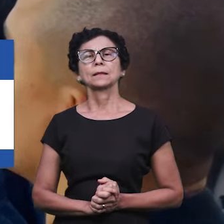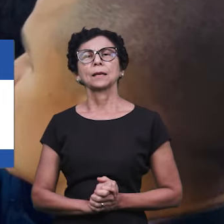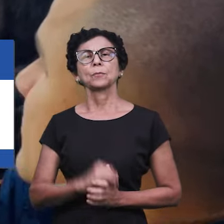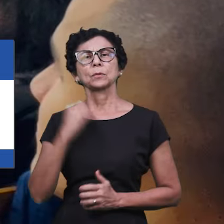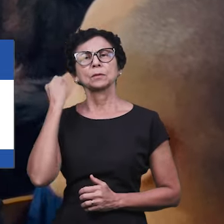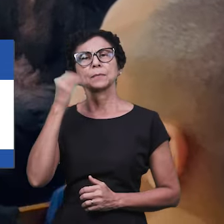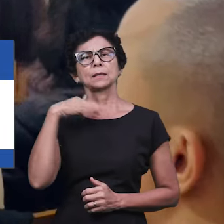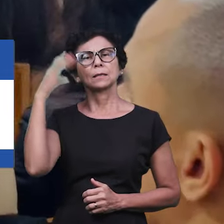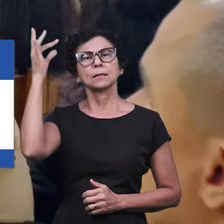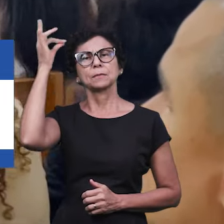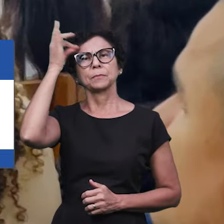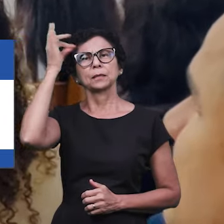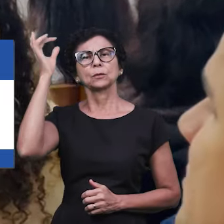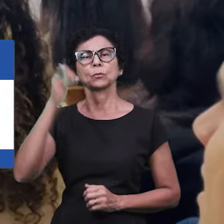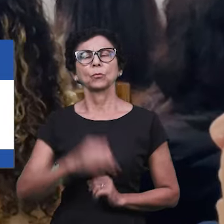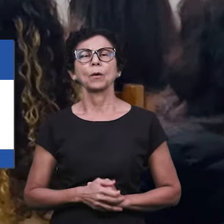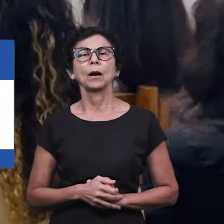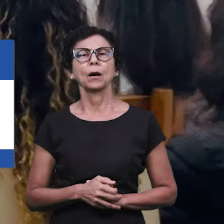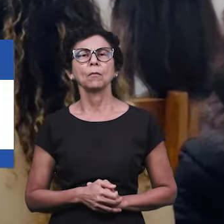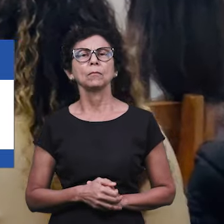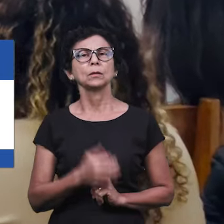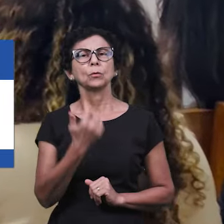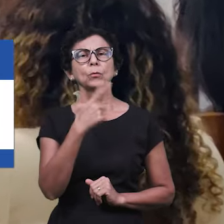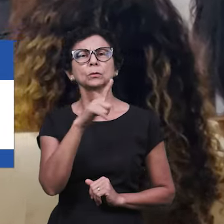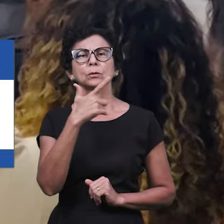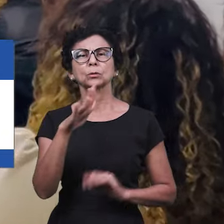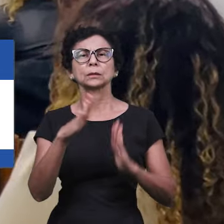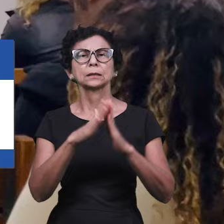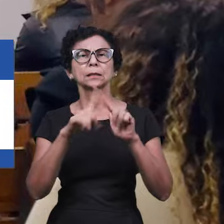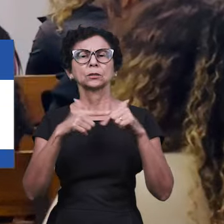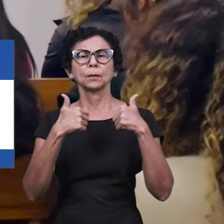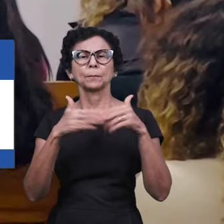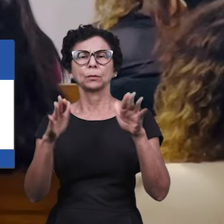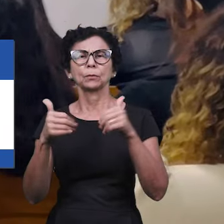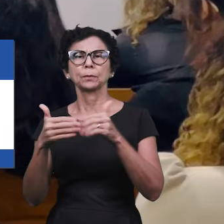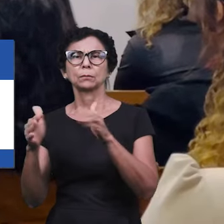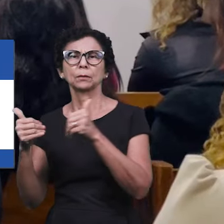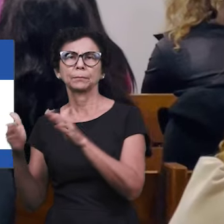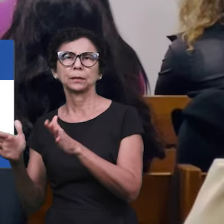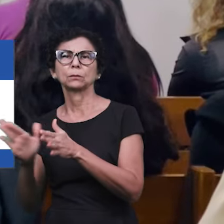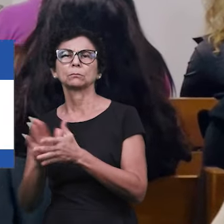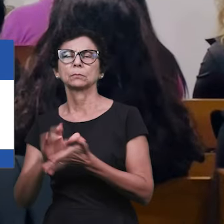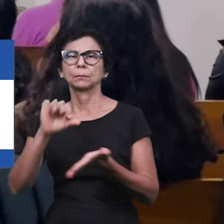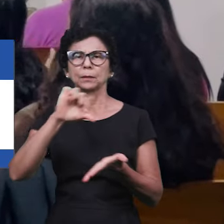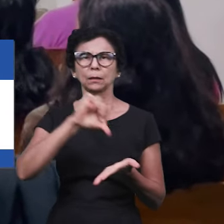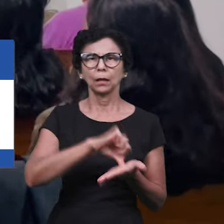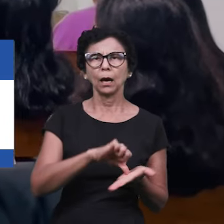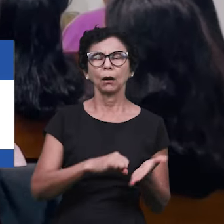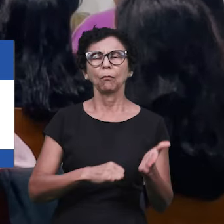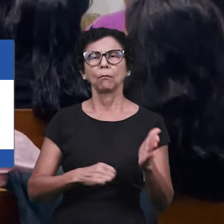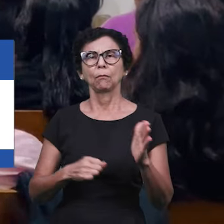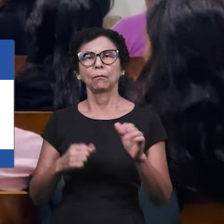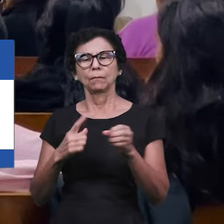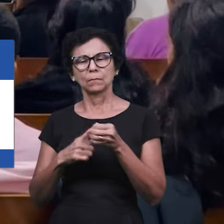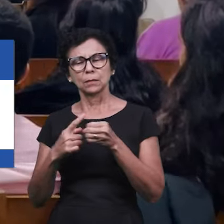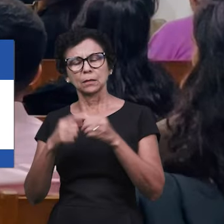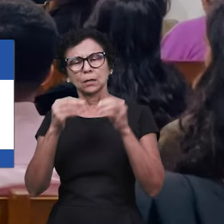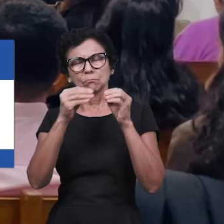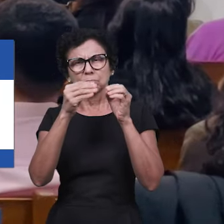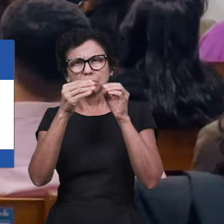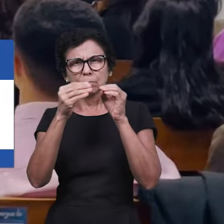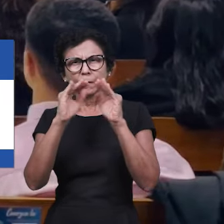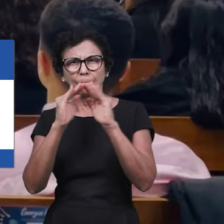Pontos de pregação e outras igrejas foram abertos, tanto na capital como em cidades de vizinhas. Foi um momento